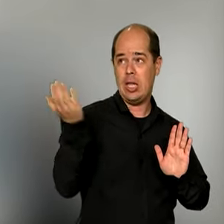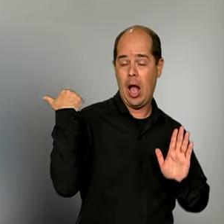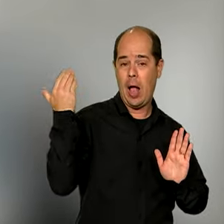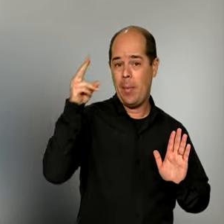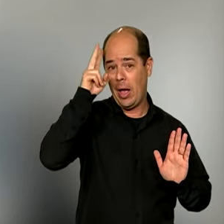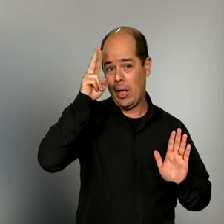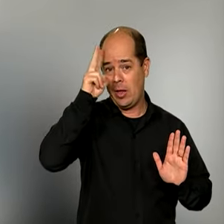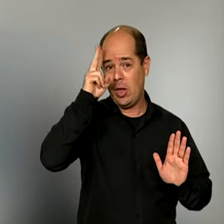trabalho muito importante.